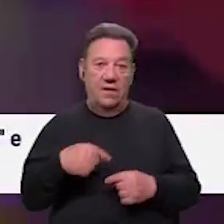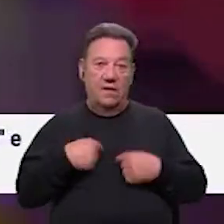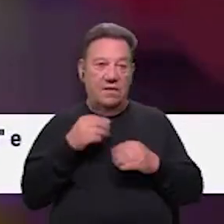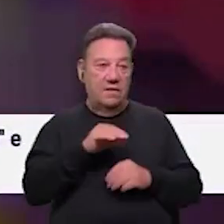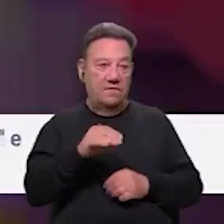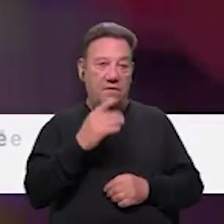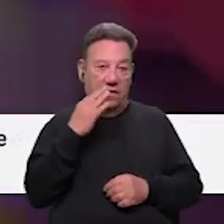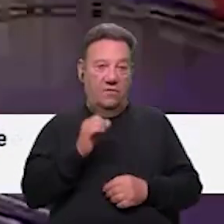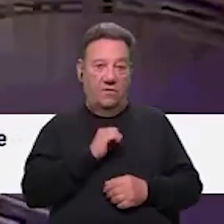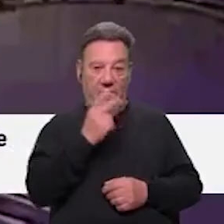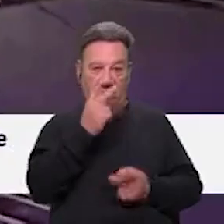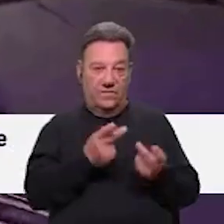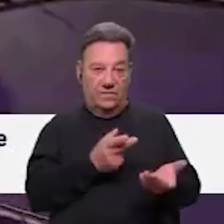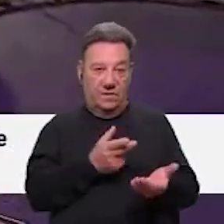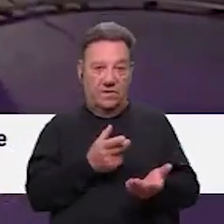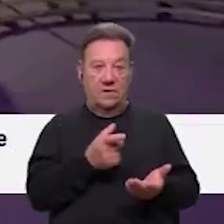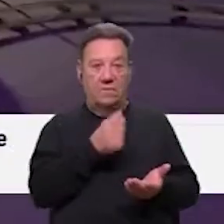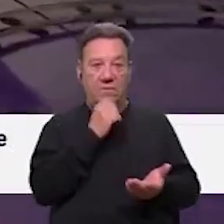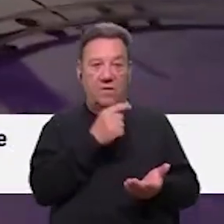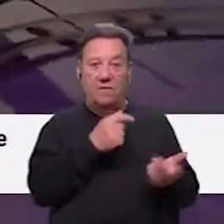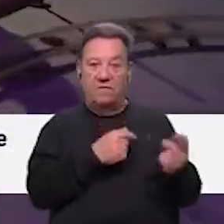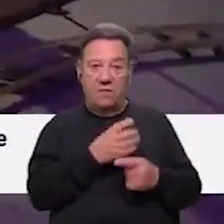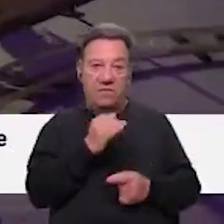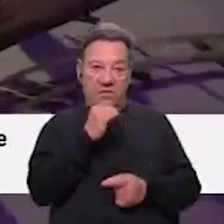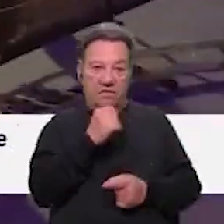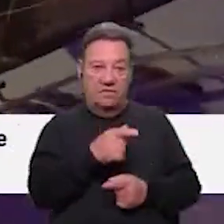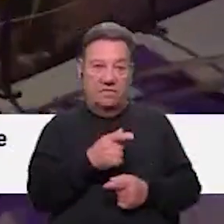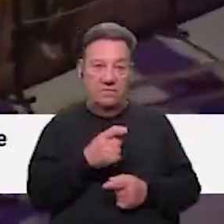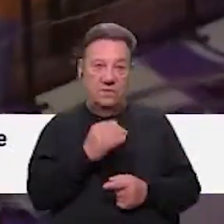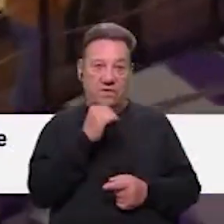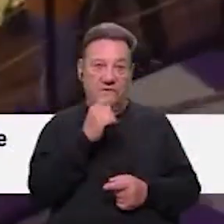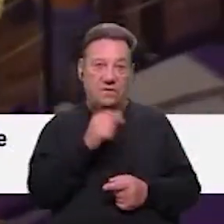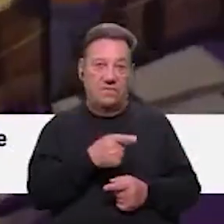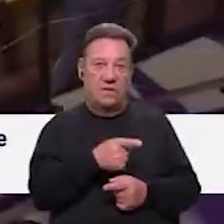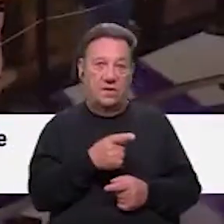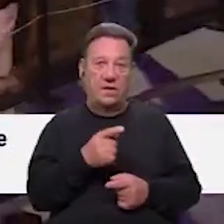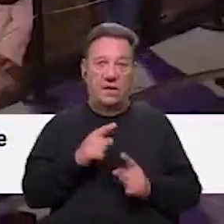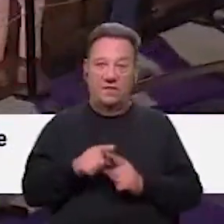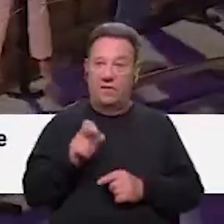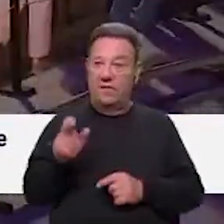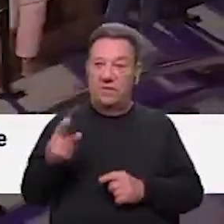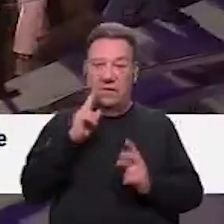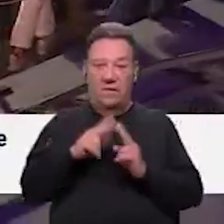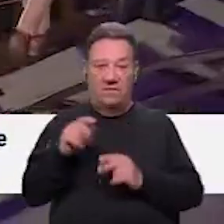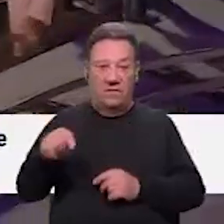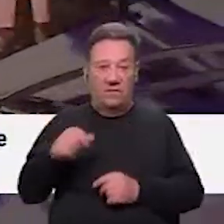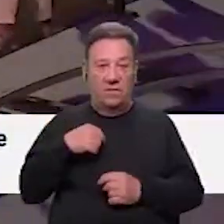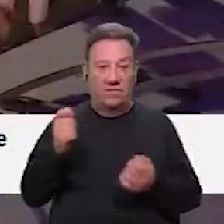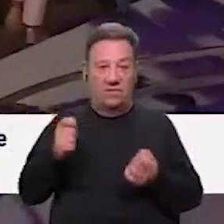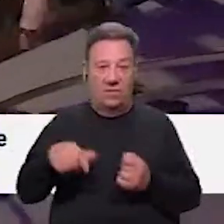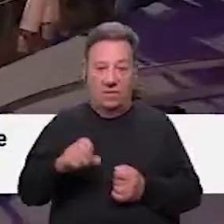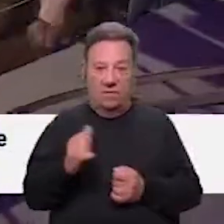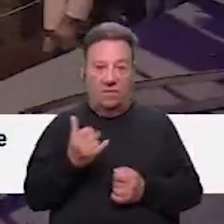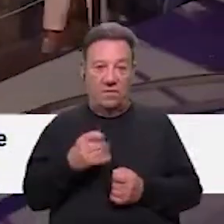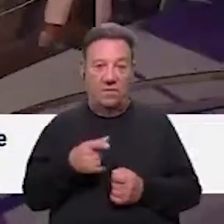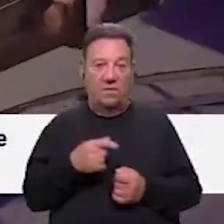naturalmente, também os nossos visitantes, visitantes esses que vêm muitas vezes e que, muitas vezes também, aos diferentes eventos que promovemos em Óbito